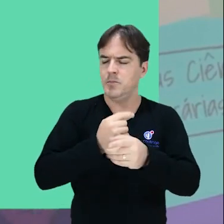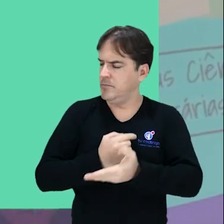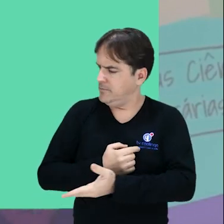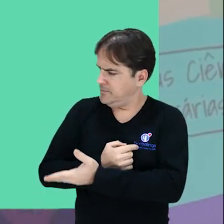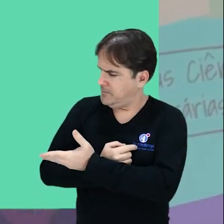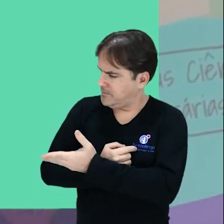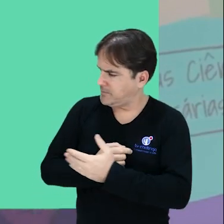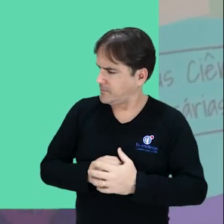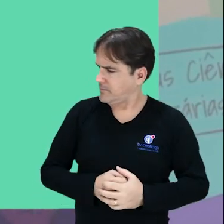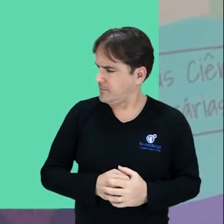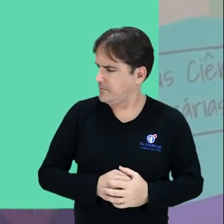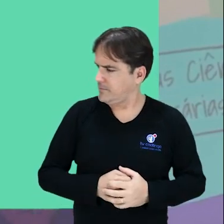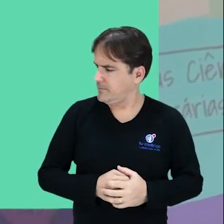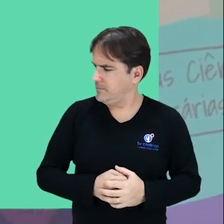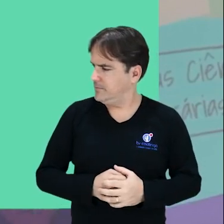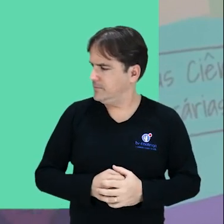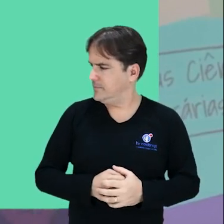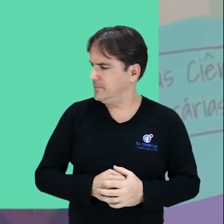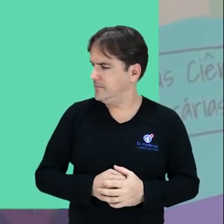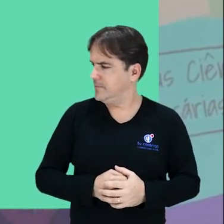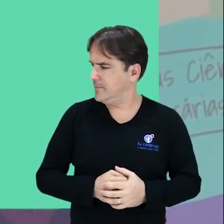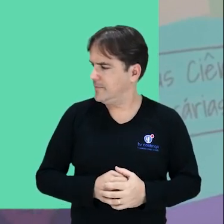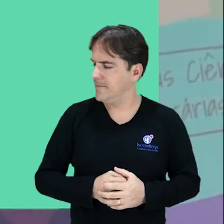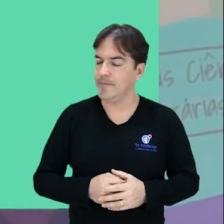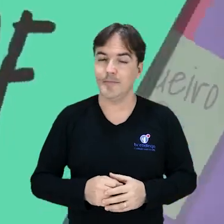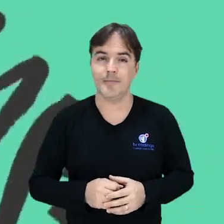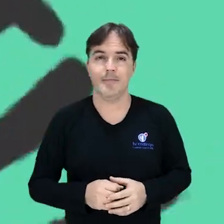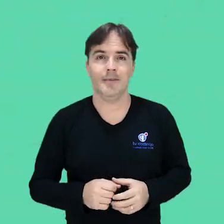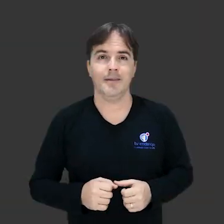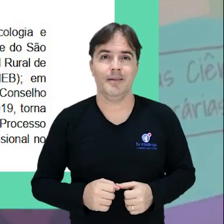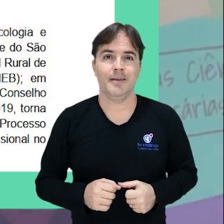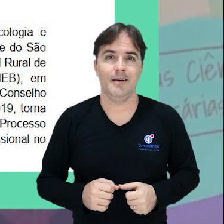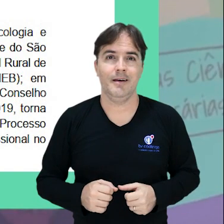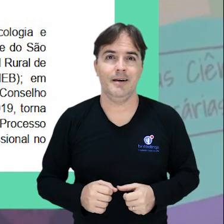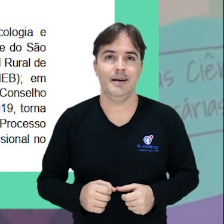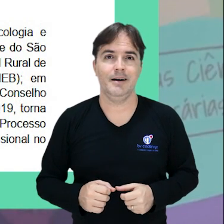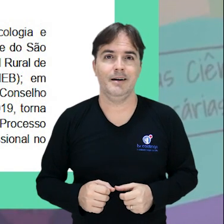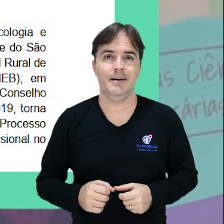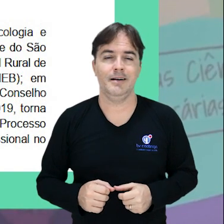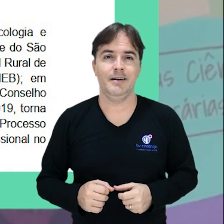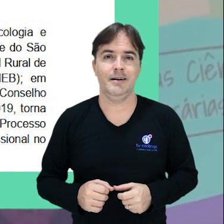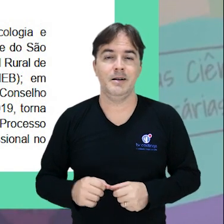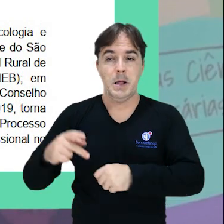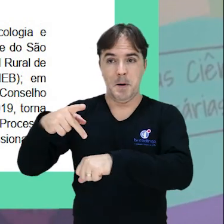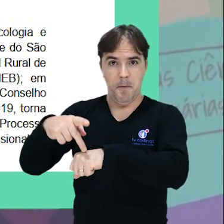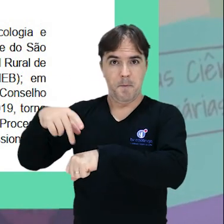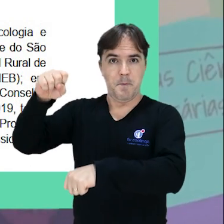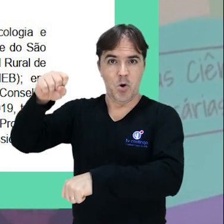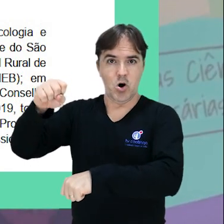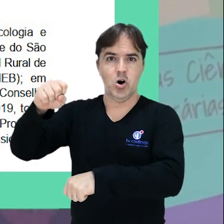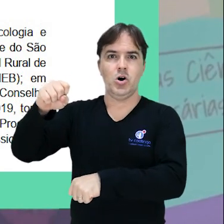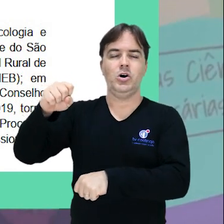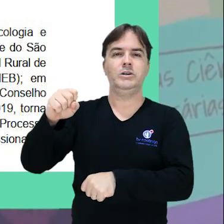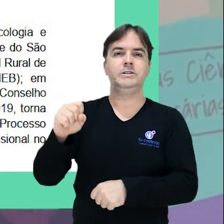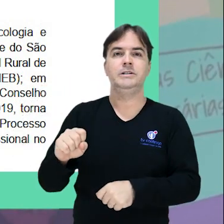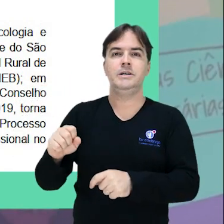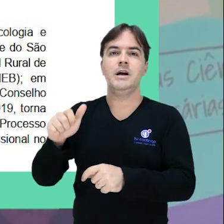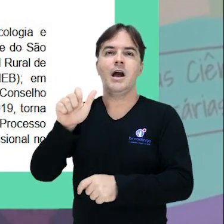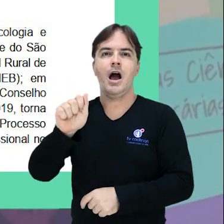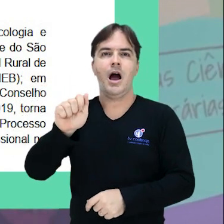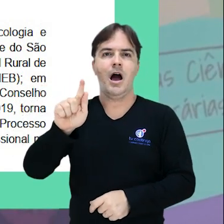.edu.br barra ps. O Programa de Pós-Graduação em